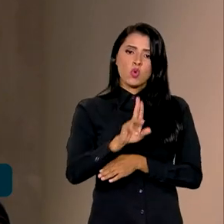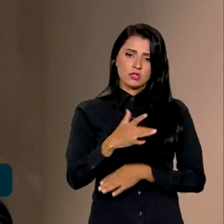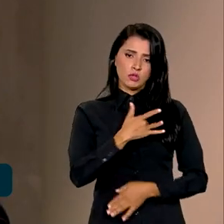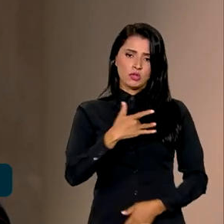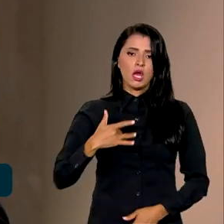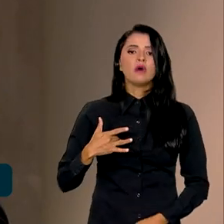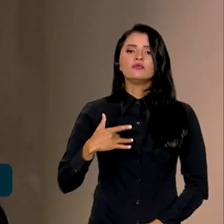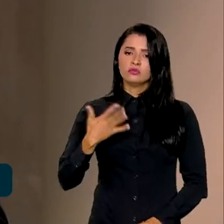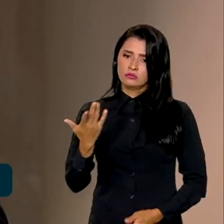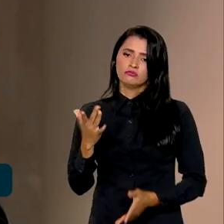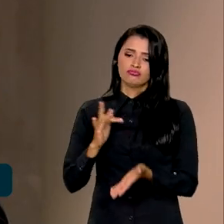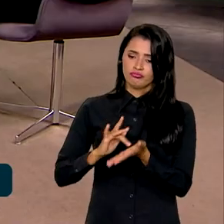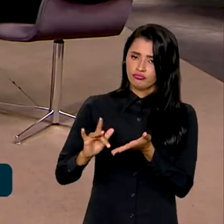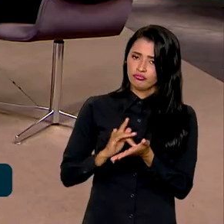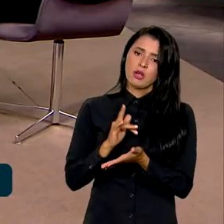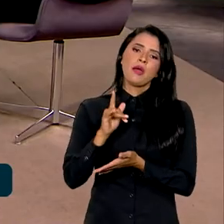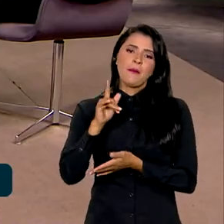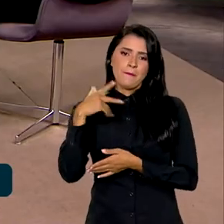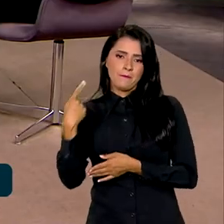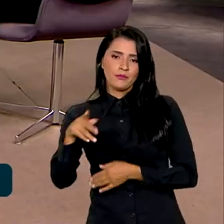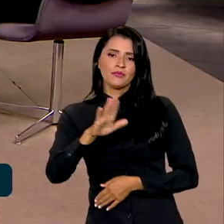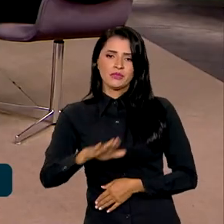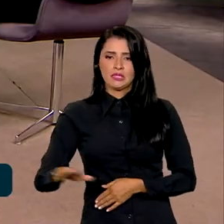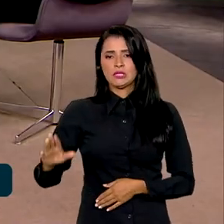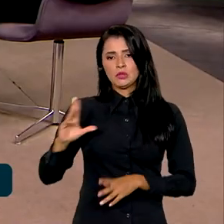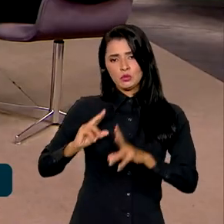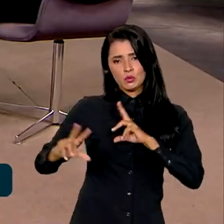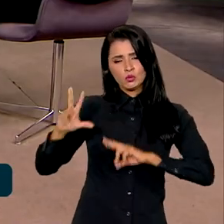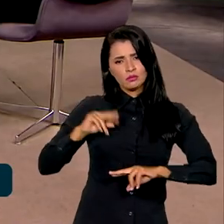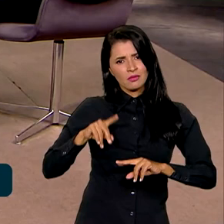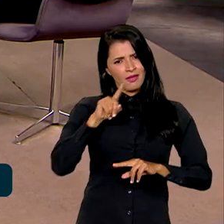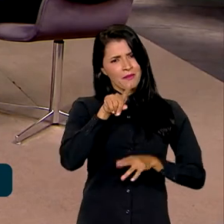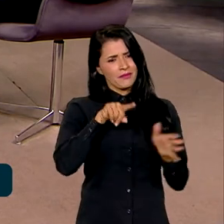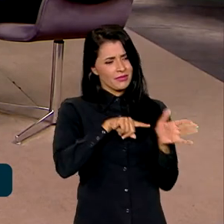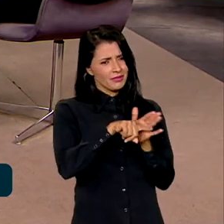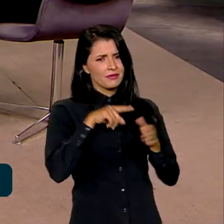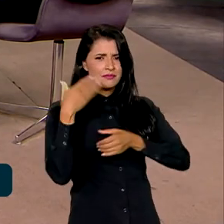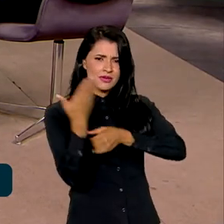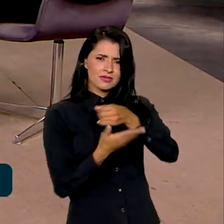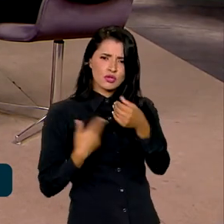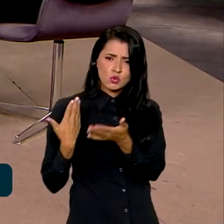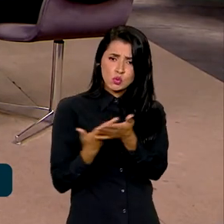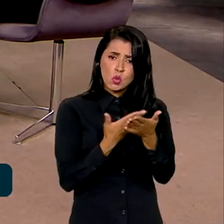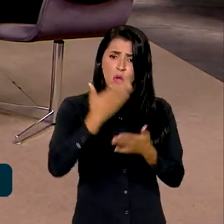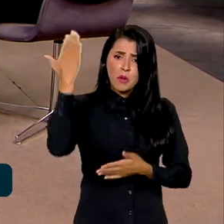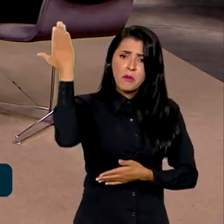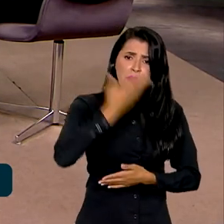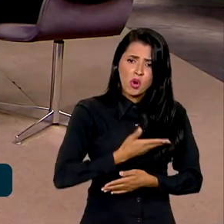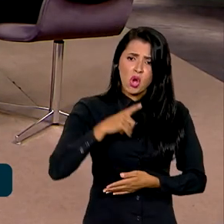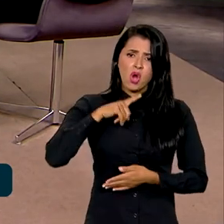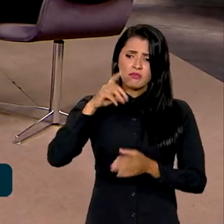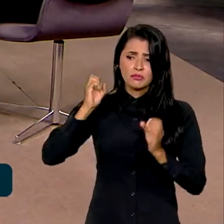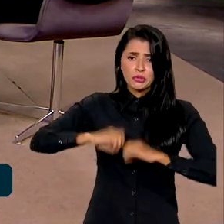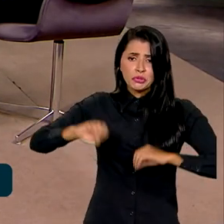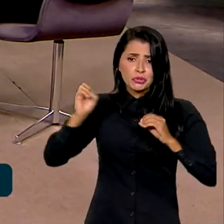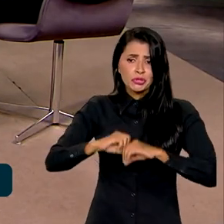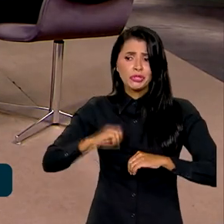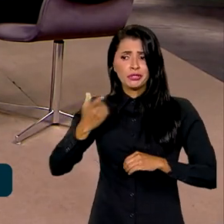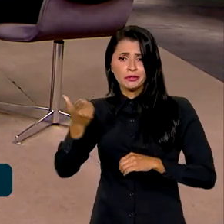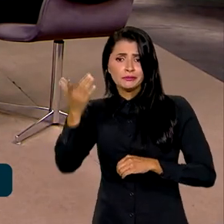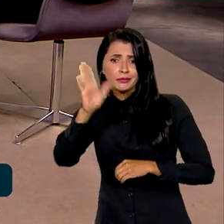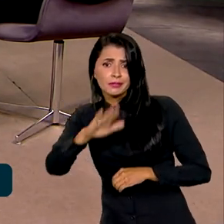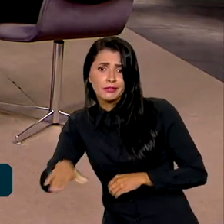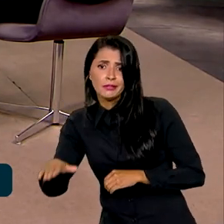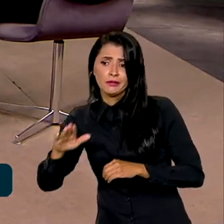crianças e adolescentes. E é uma consulta baseada em estudos que comprovam mesmo possíveis danos ao desenvolvimento das crianças